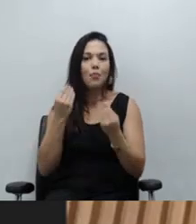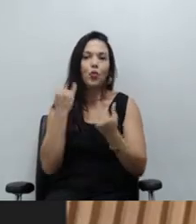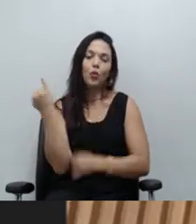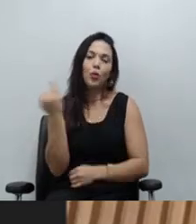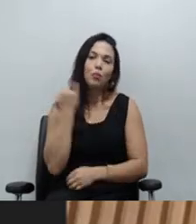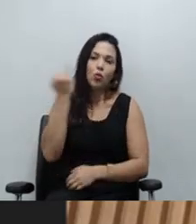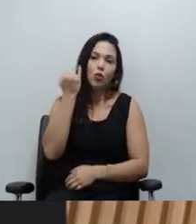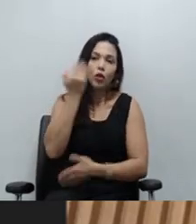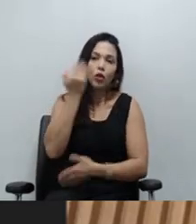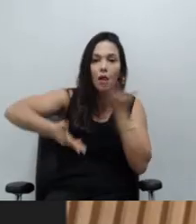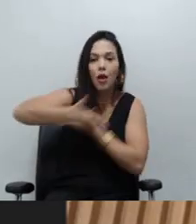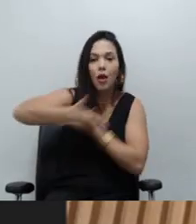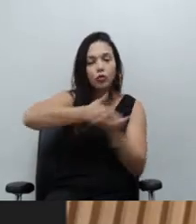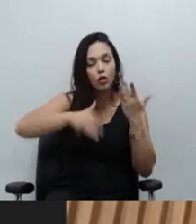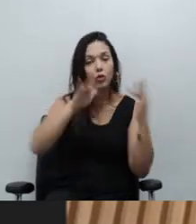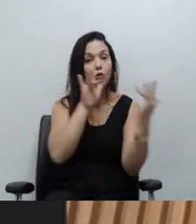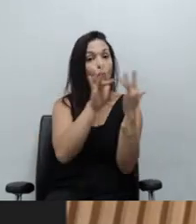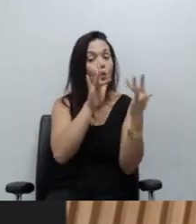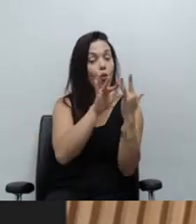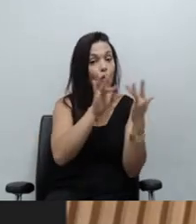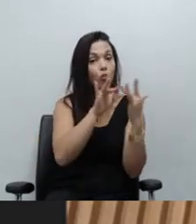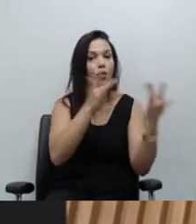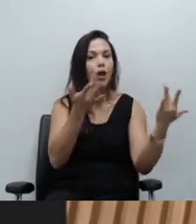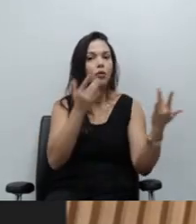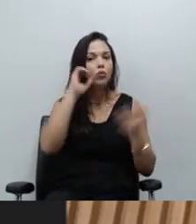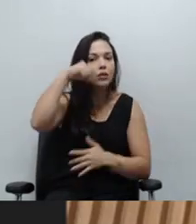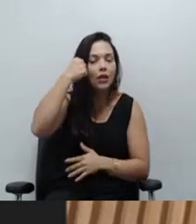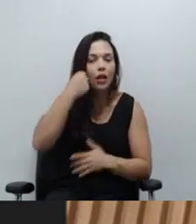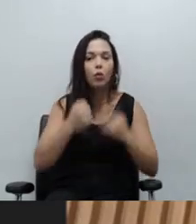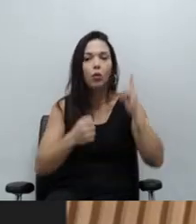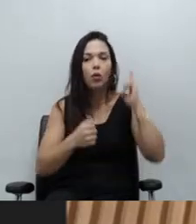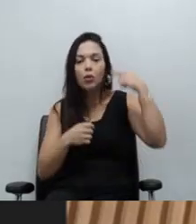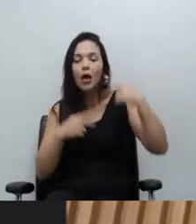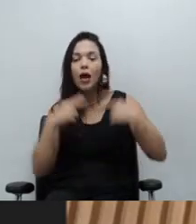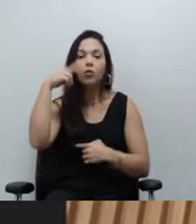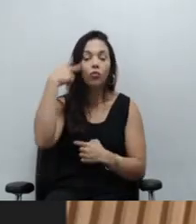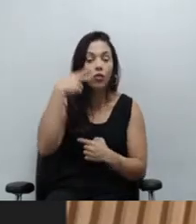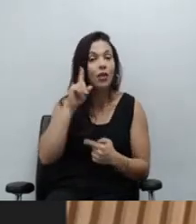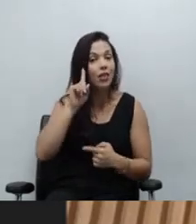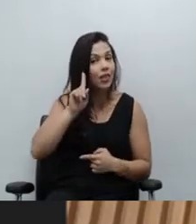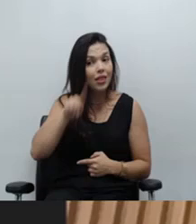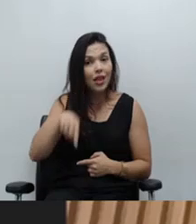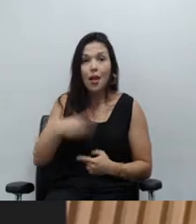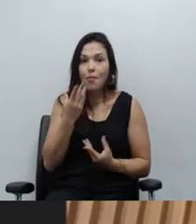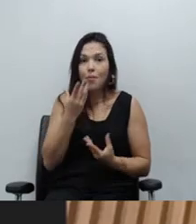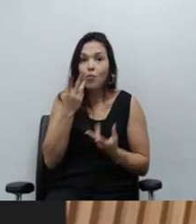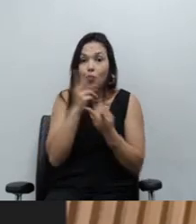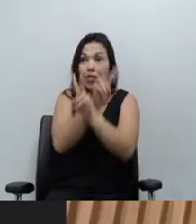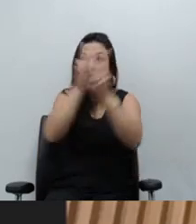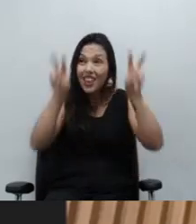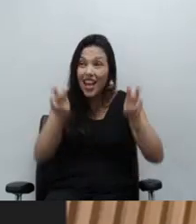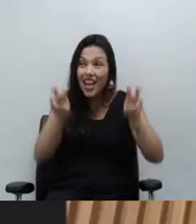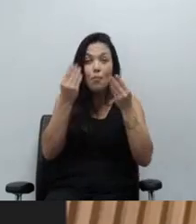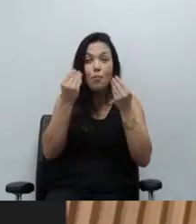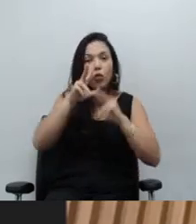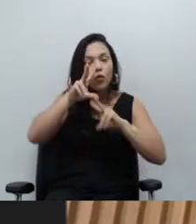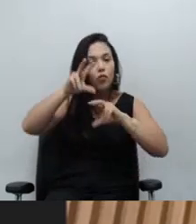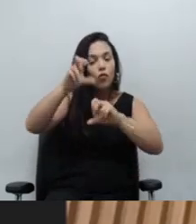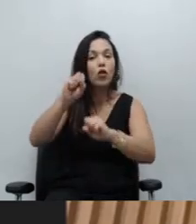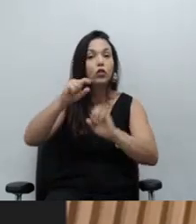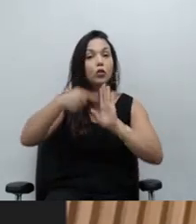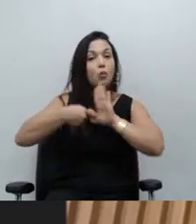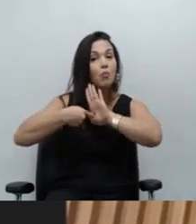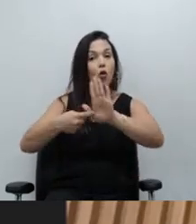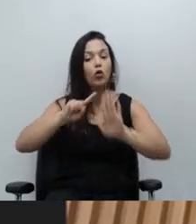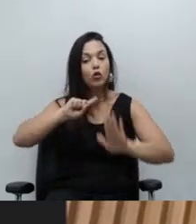com os poderes executivo, legislativo e que, como eu mencionei, tem esse potencial de reafirmar a nossa